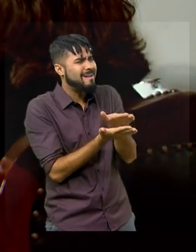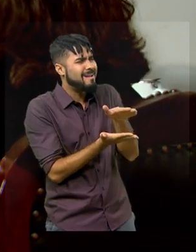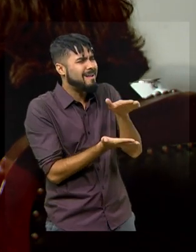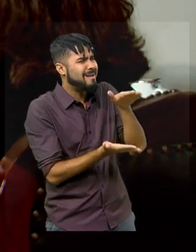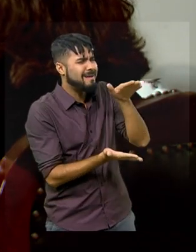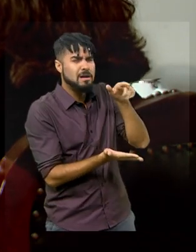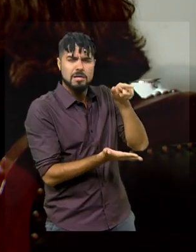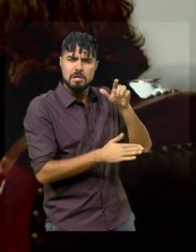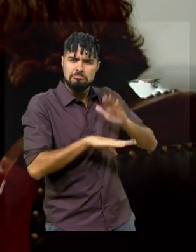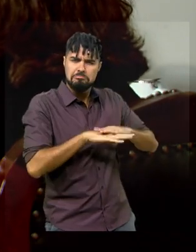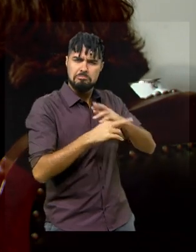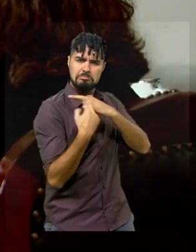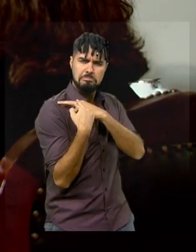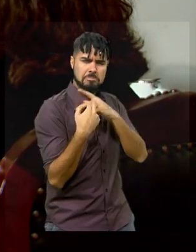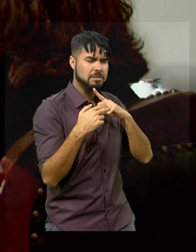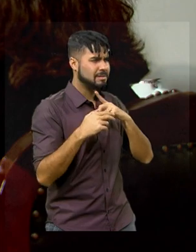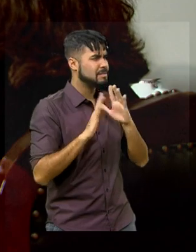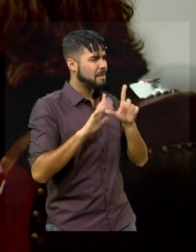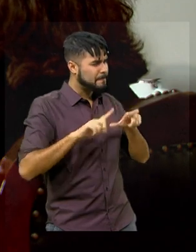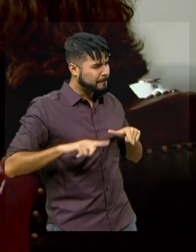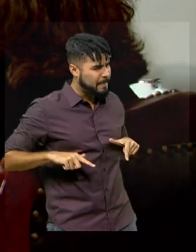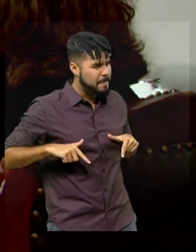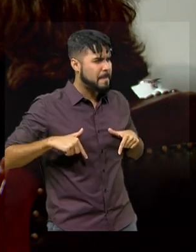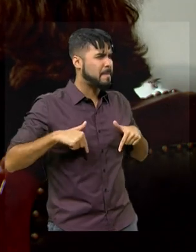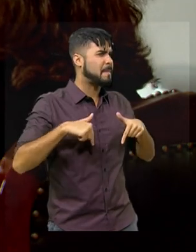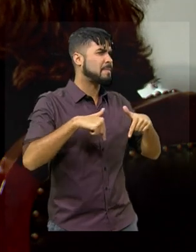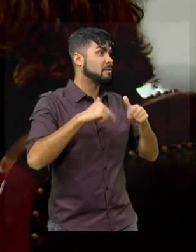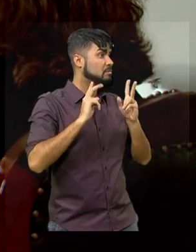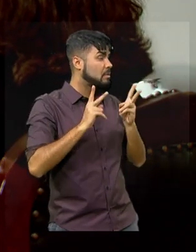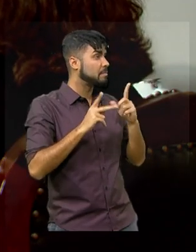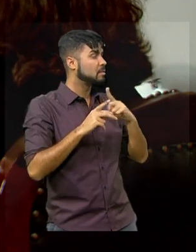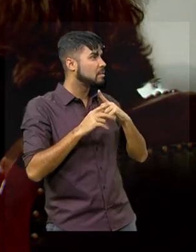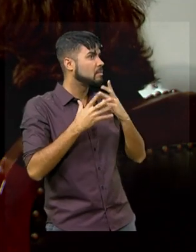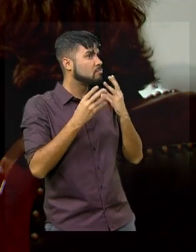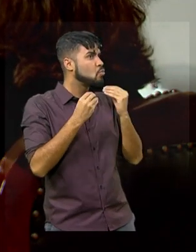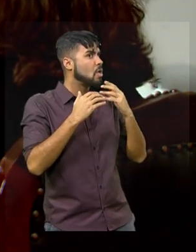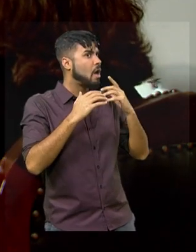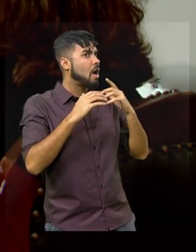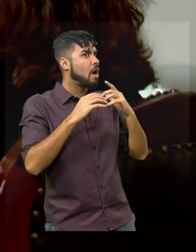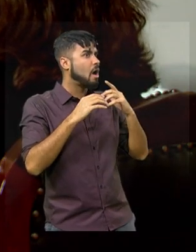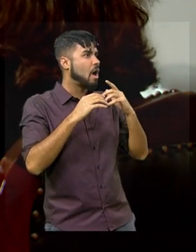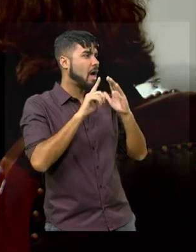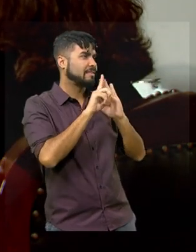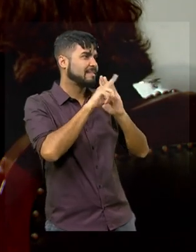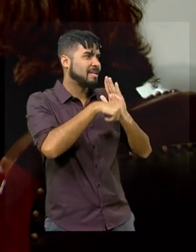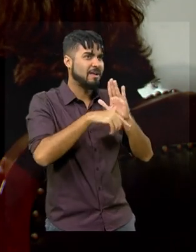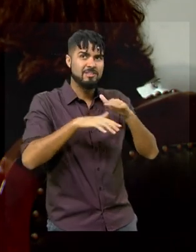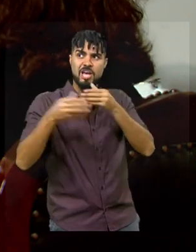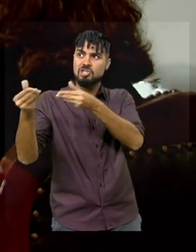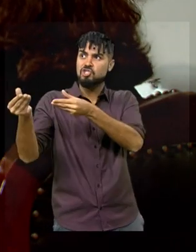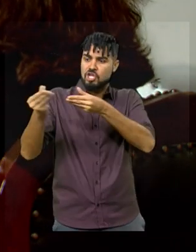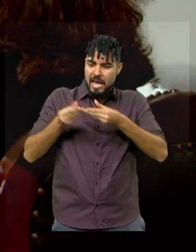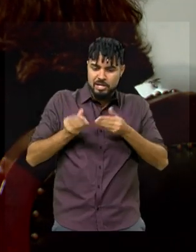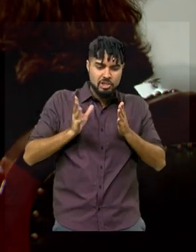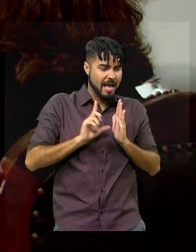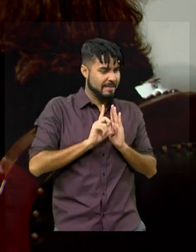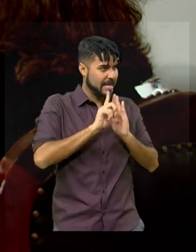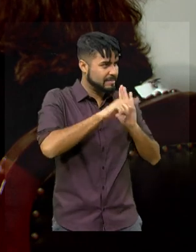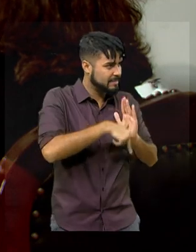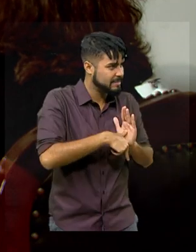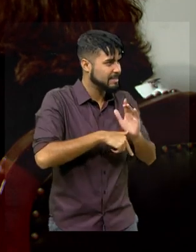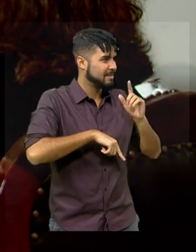senhora já assume sempre com uma margem gigante ali de coisa que está atrasada. Ou seja, já chega com tudo atrasado.